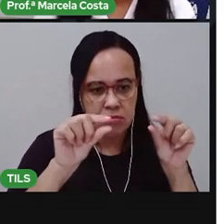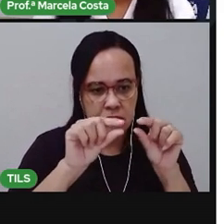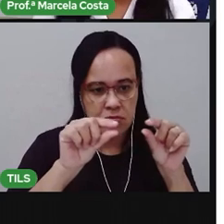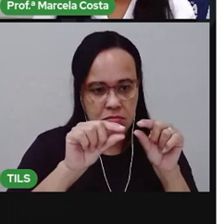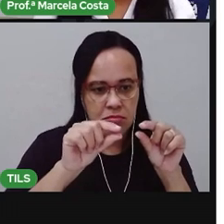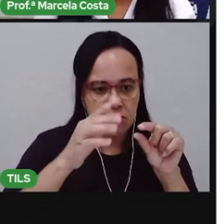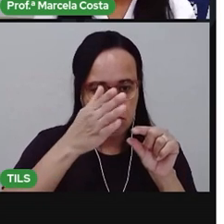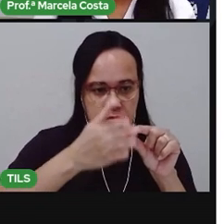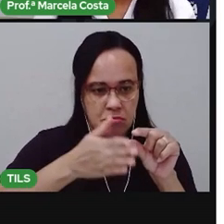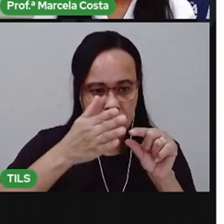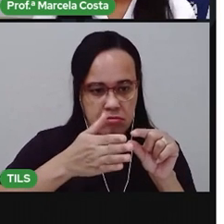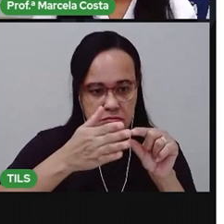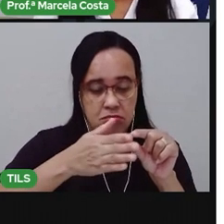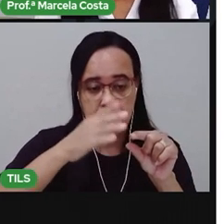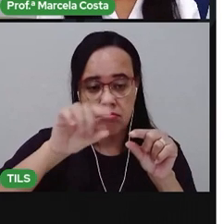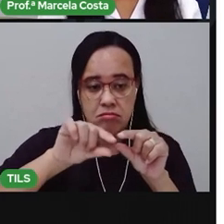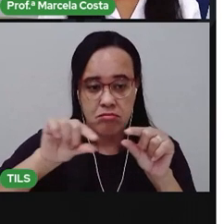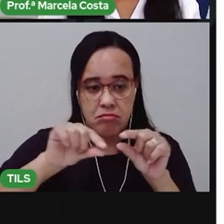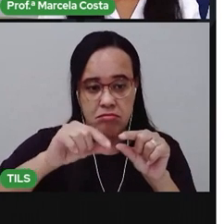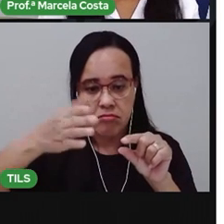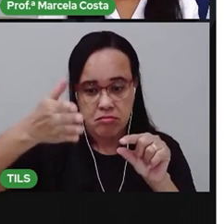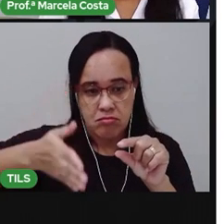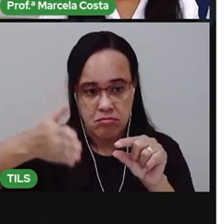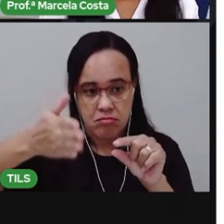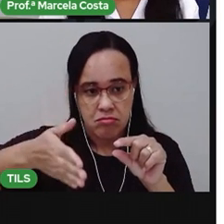escreve outra palavra. Ó!